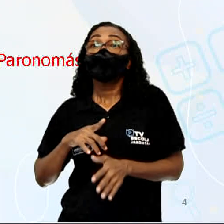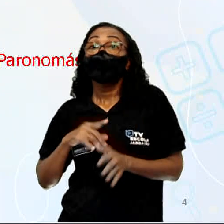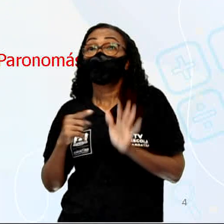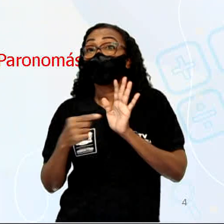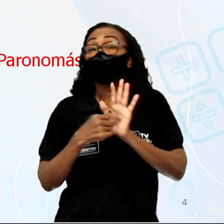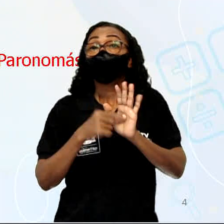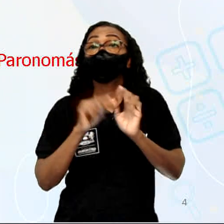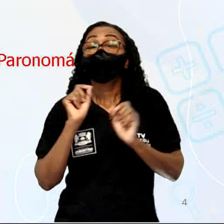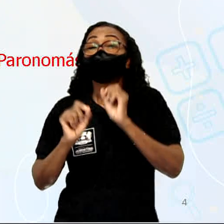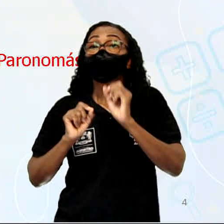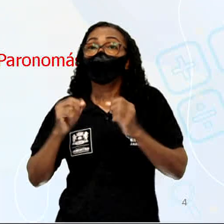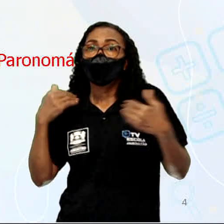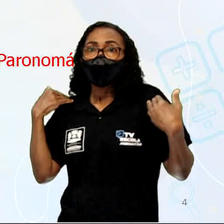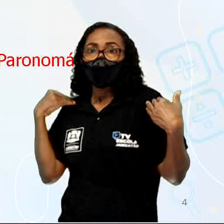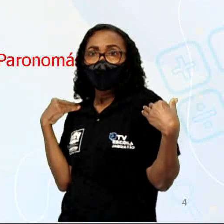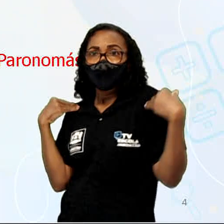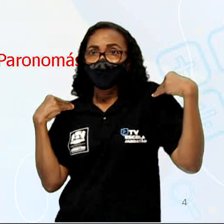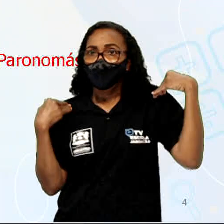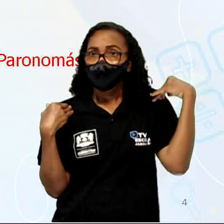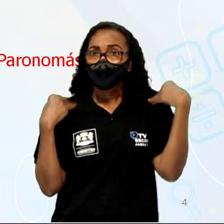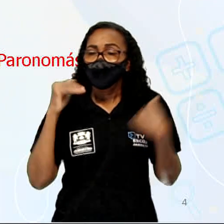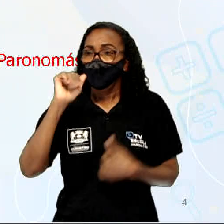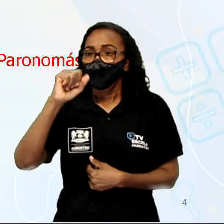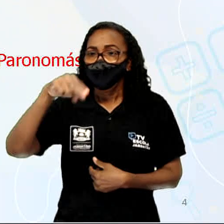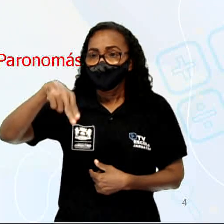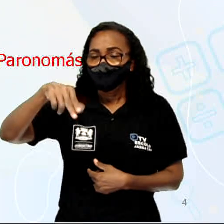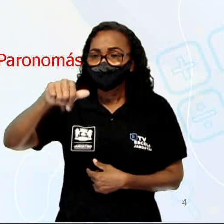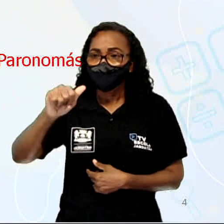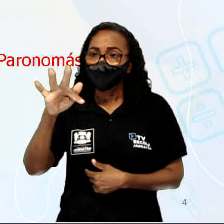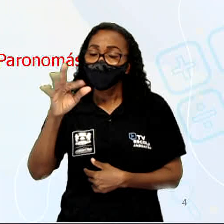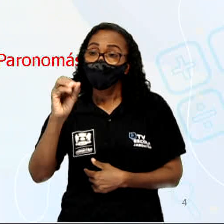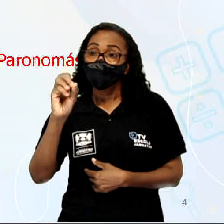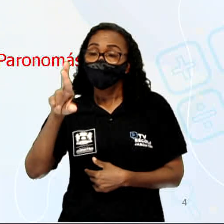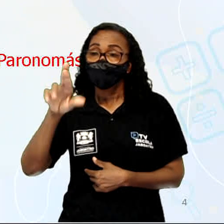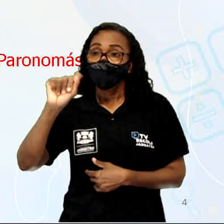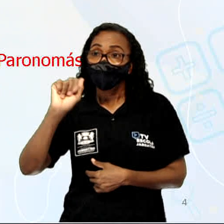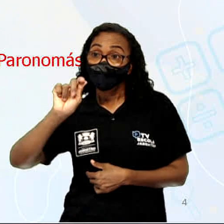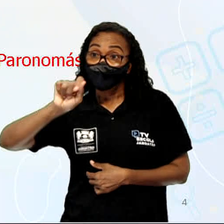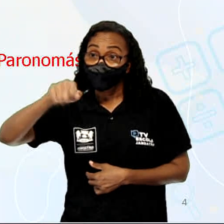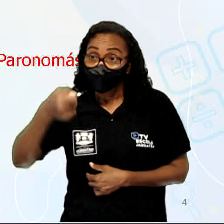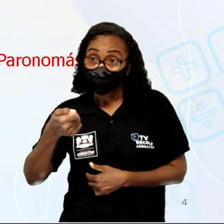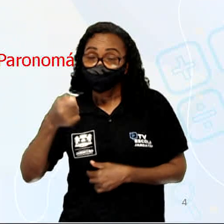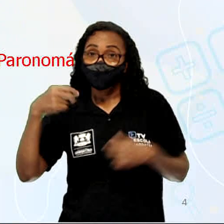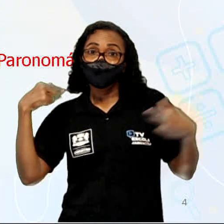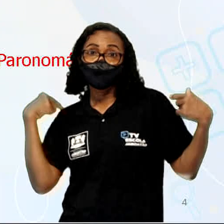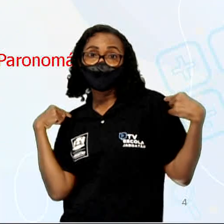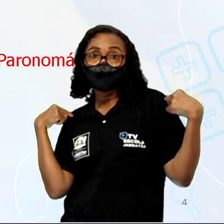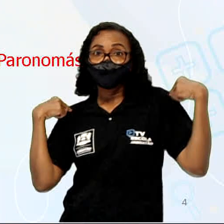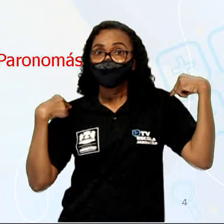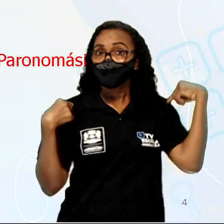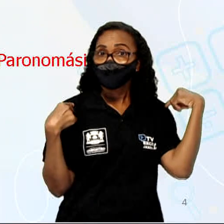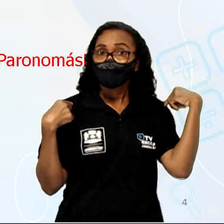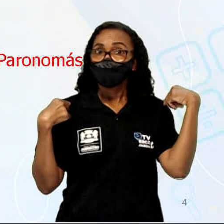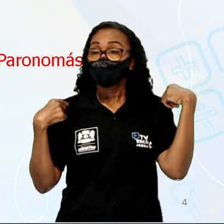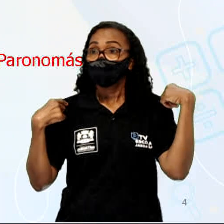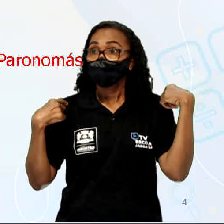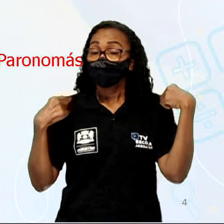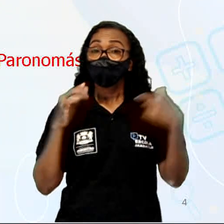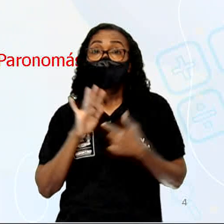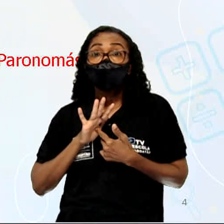Vocês podem estar me perguntando, Loya, para que serve, então, essa anáfra? Para dar uma ênfase, tá? Para realmente